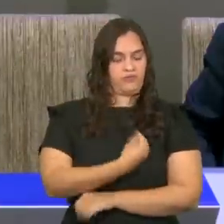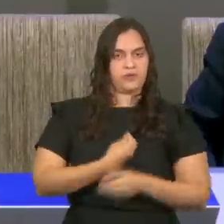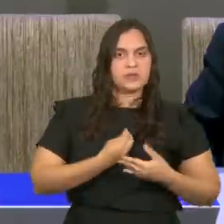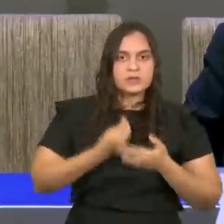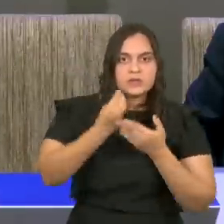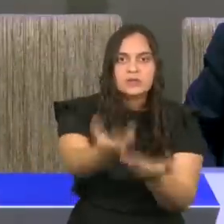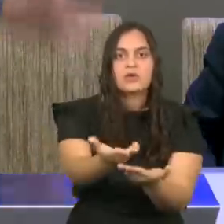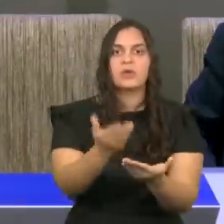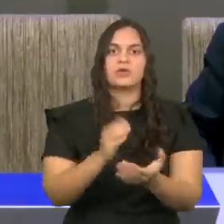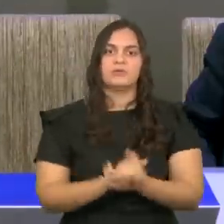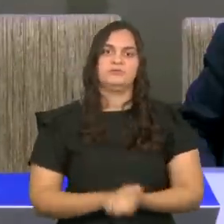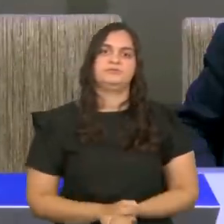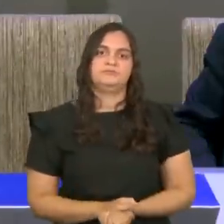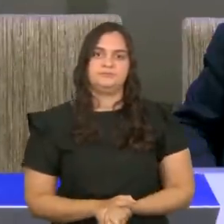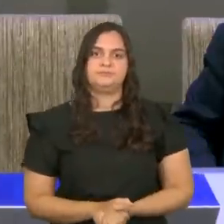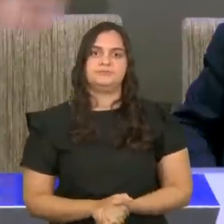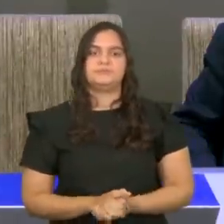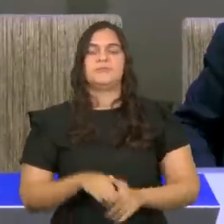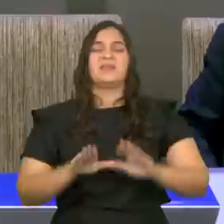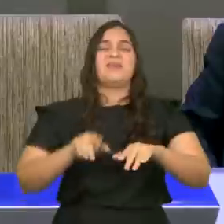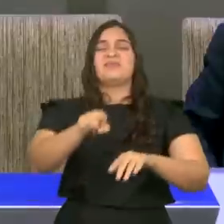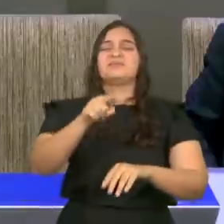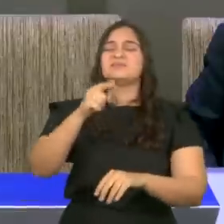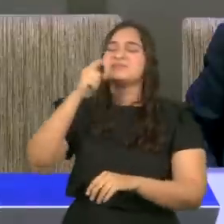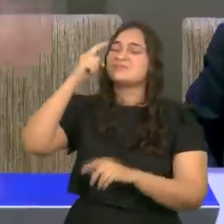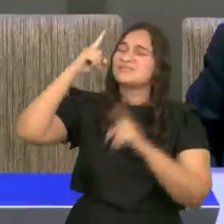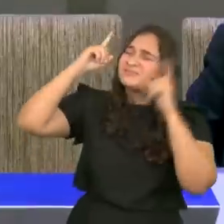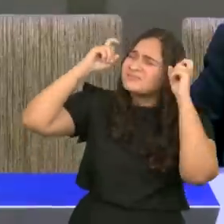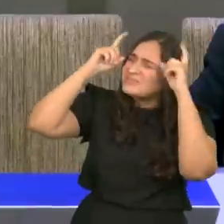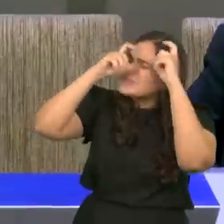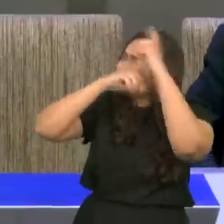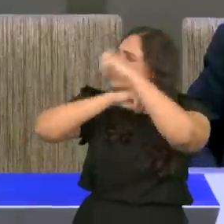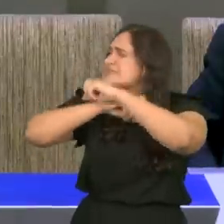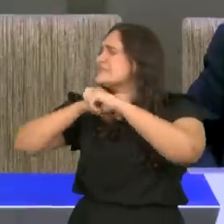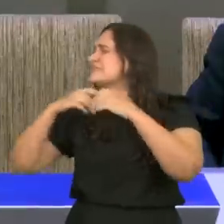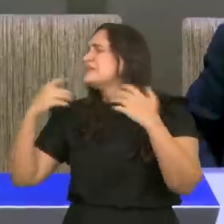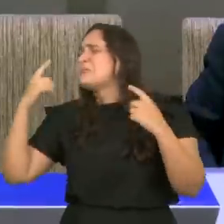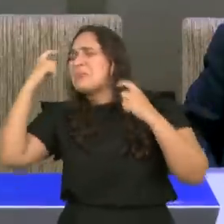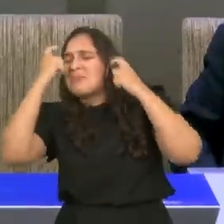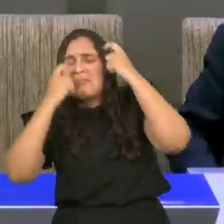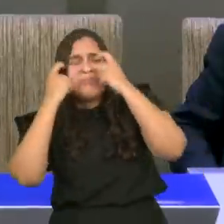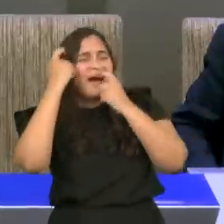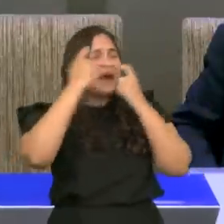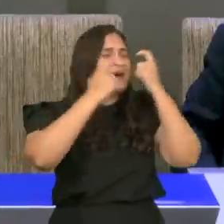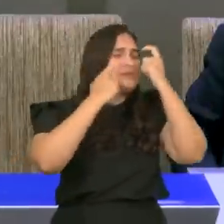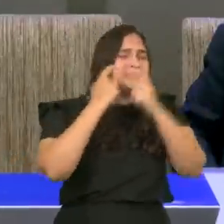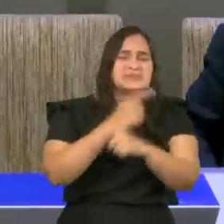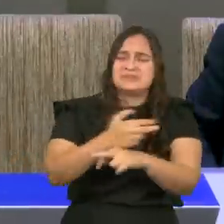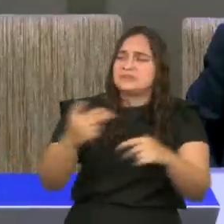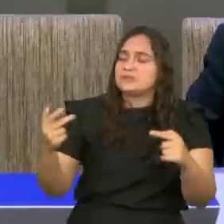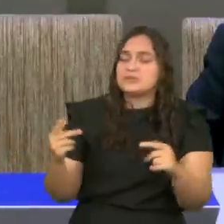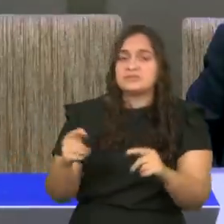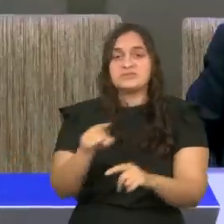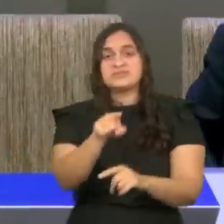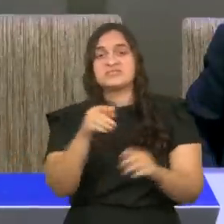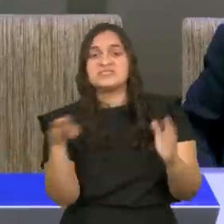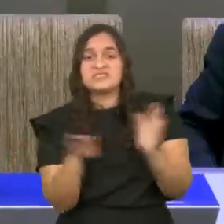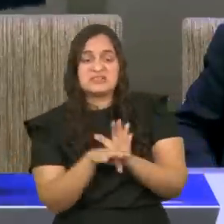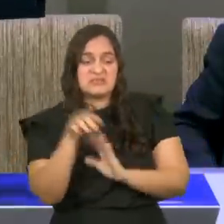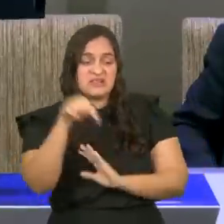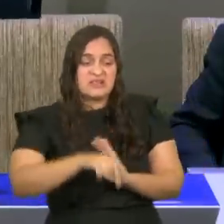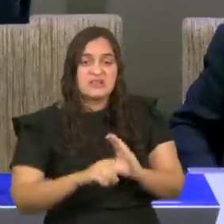Aleluia! Talvez você esteja preocupado com tanta coisa. Chegou aqui neste culto, e está